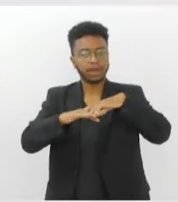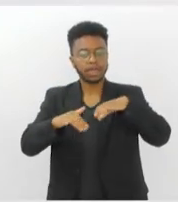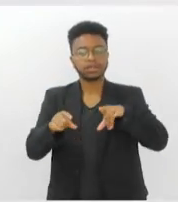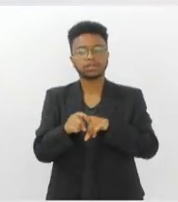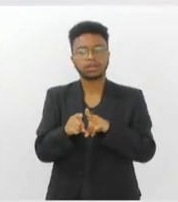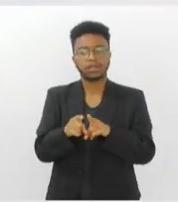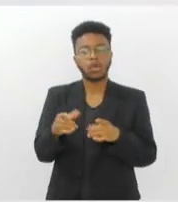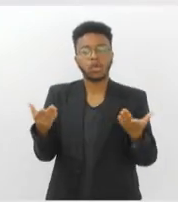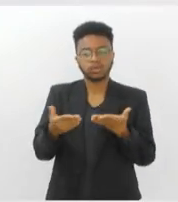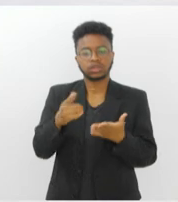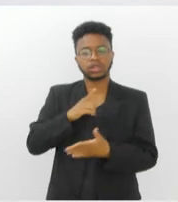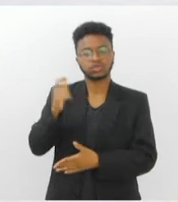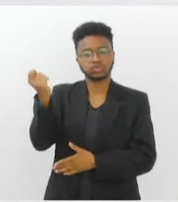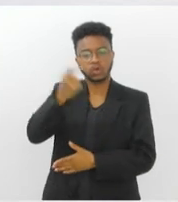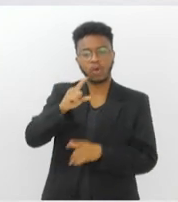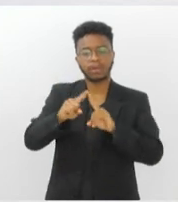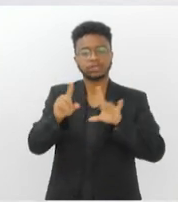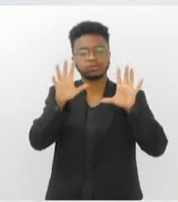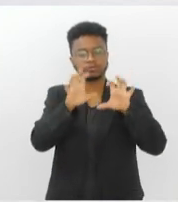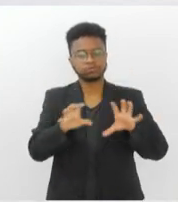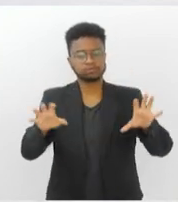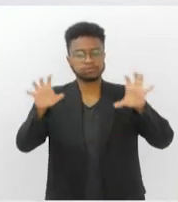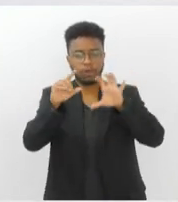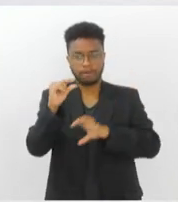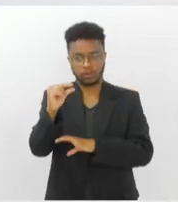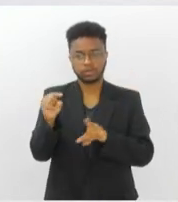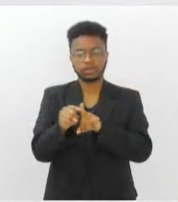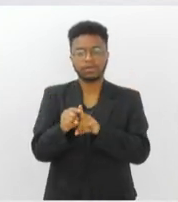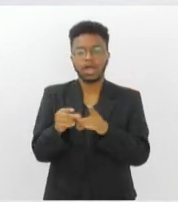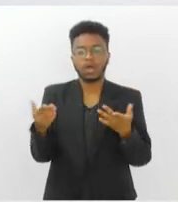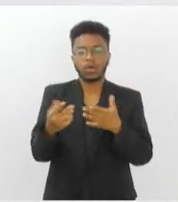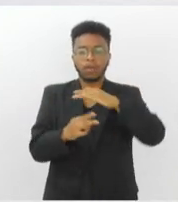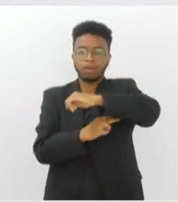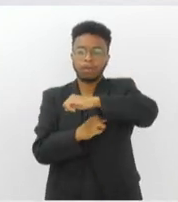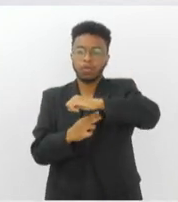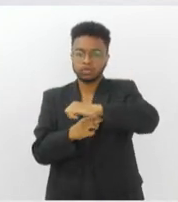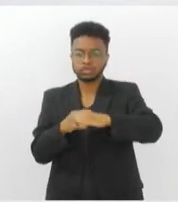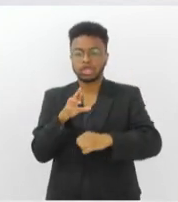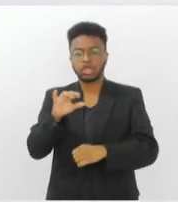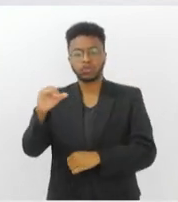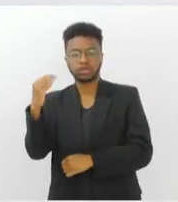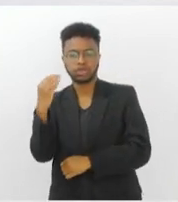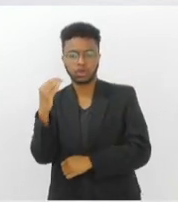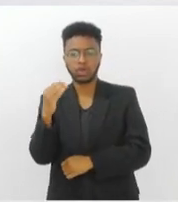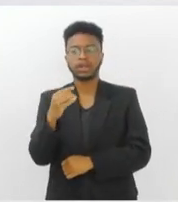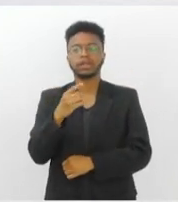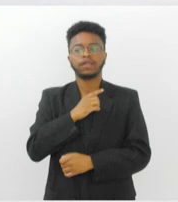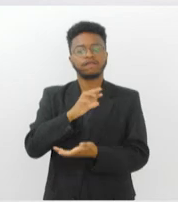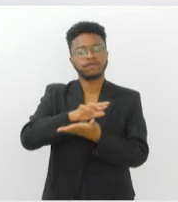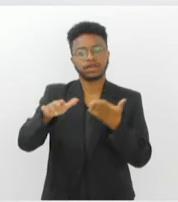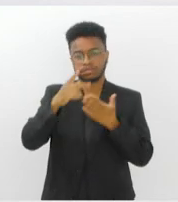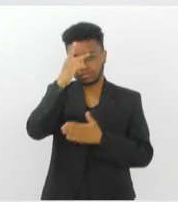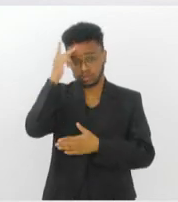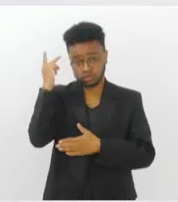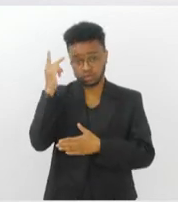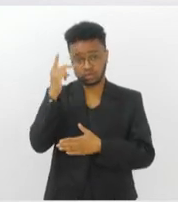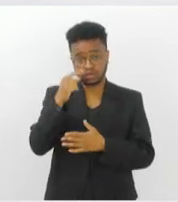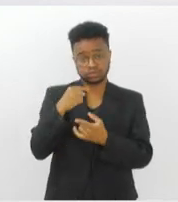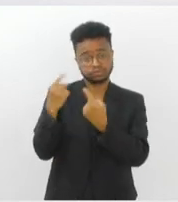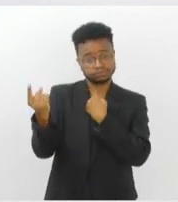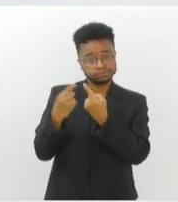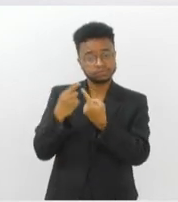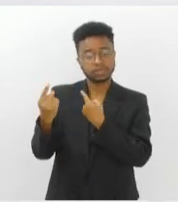o dia amanheceu ensolarado, com uma névoa. Você vê imagens da Ponte Rio Niterói, com bastante movimento, muita gente saindo do Rio de Janeiro para